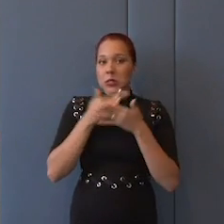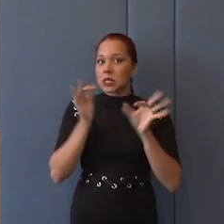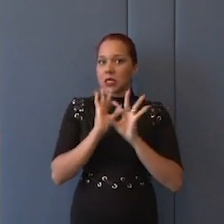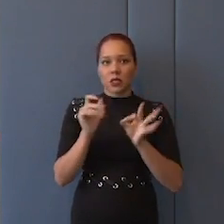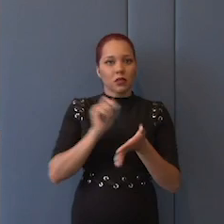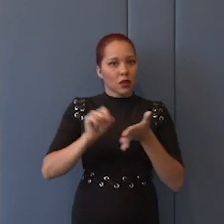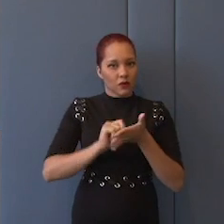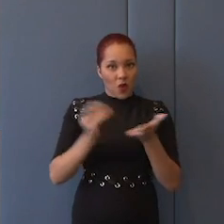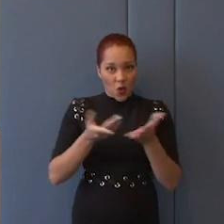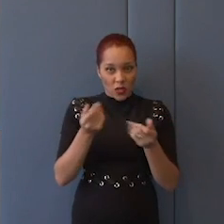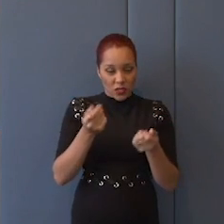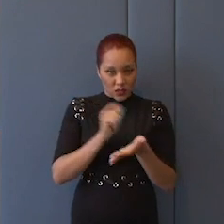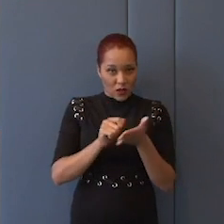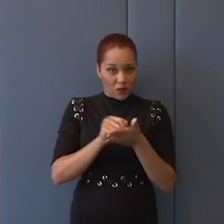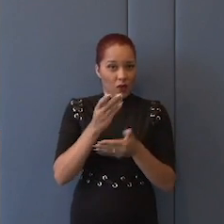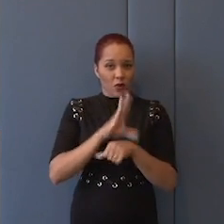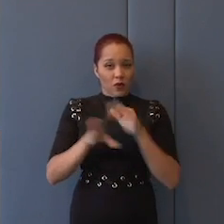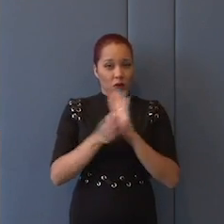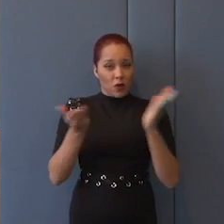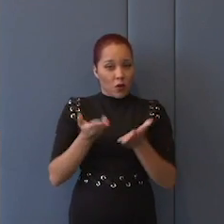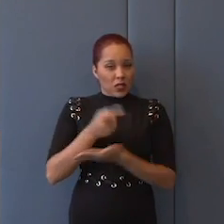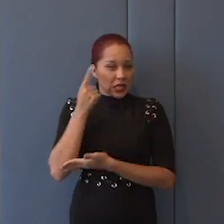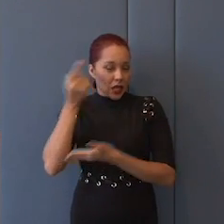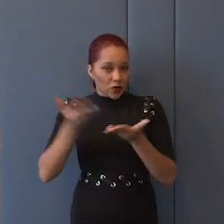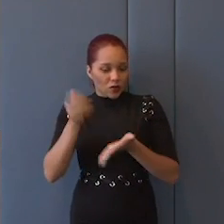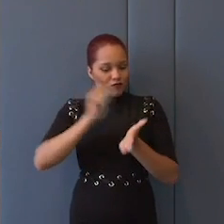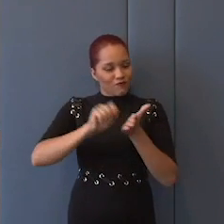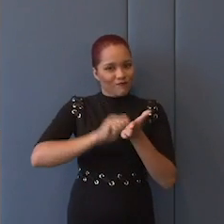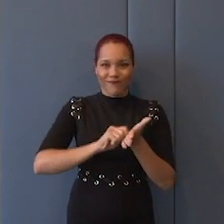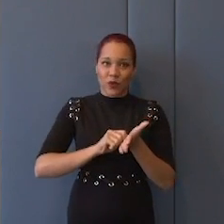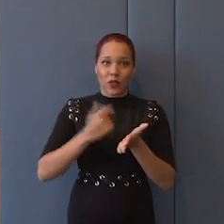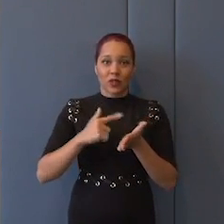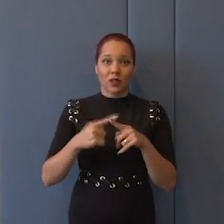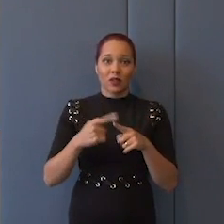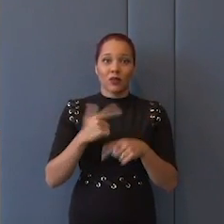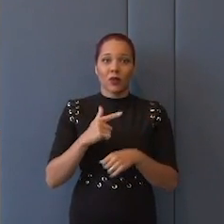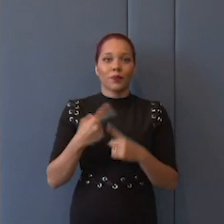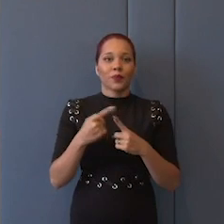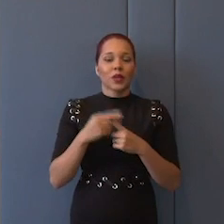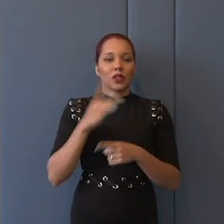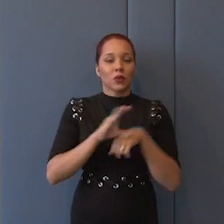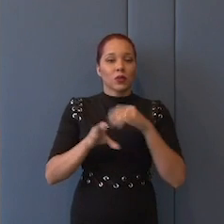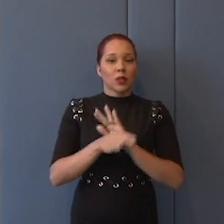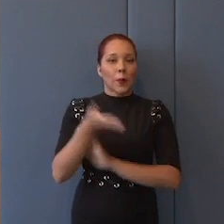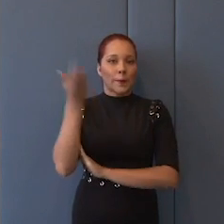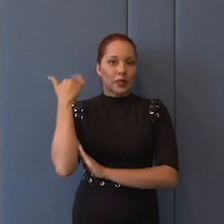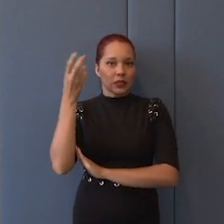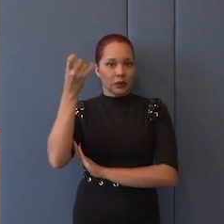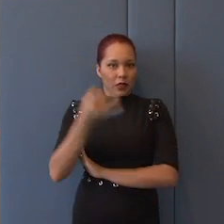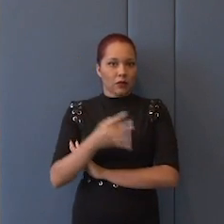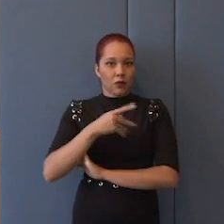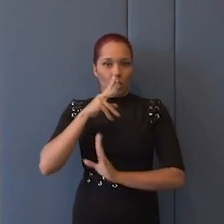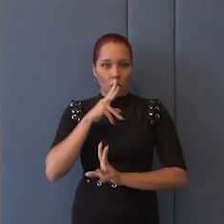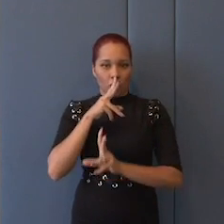a Constituição hoje com as nossas ideias de hoje. Existe porque na Constituição anterior já se falava que o poder emana do povo, não sei de quando vem essa